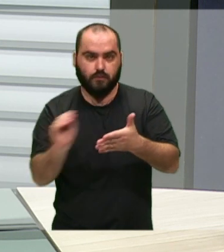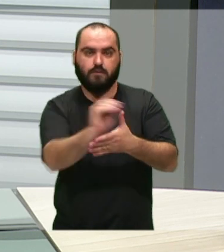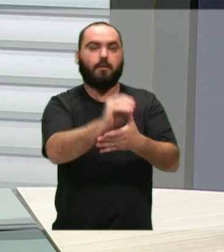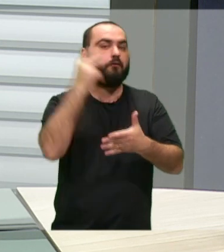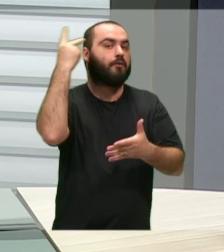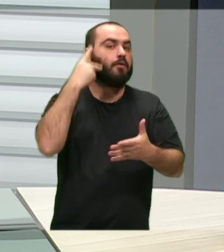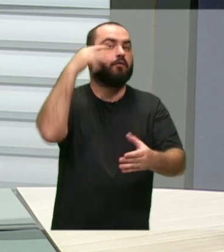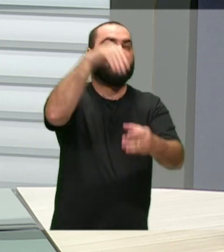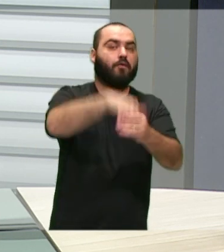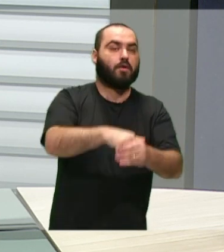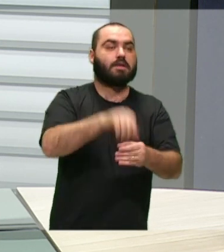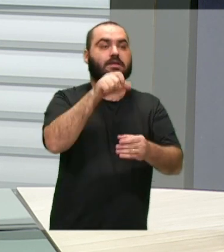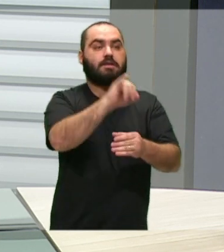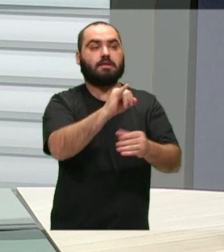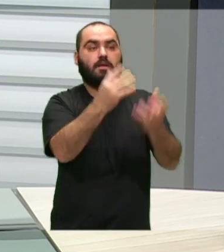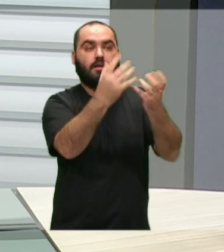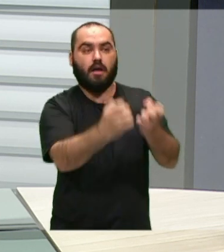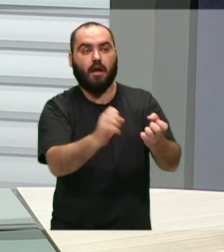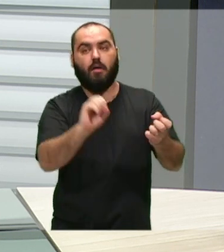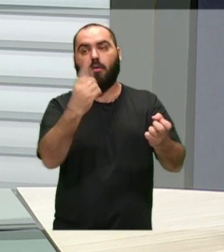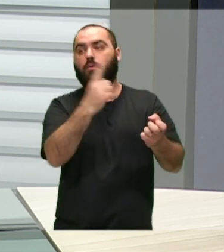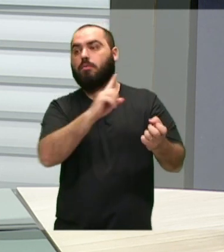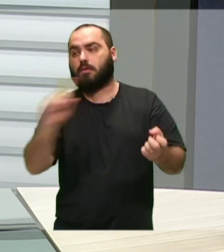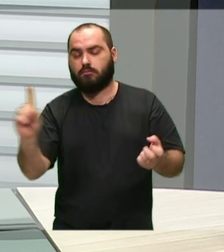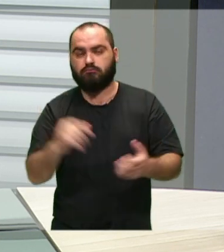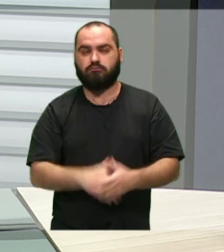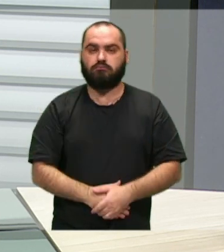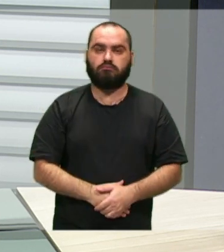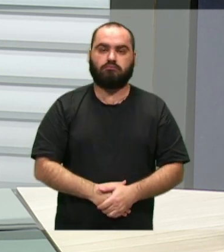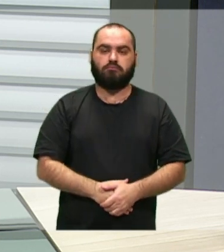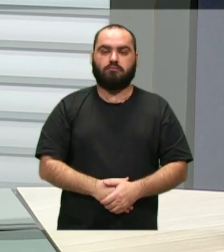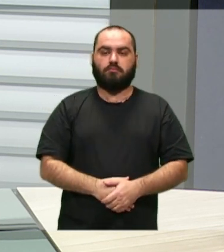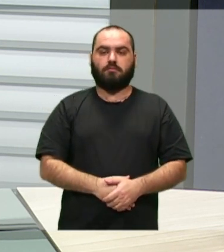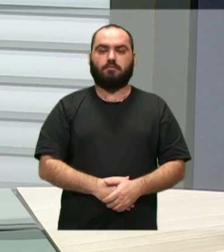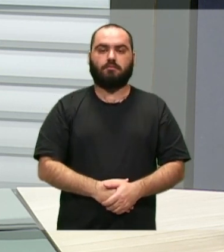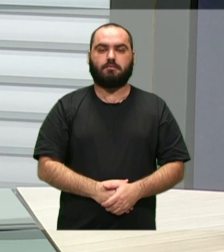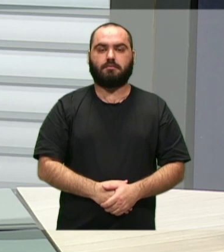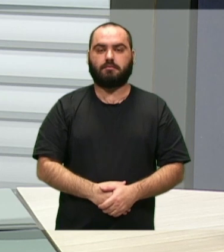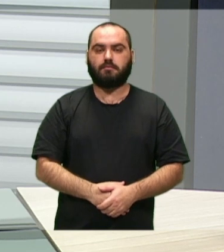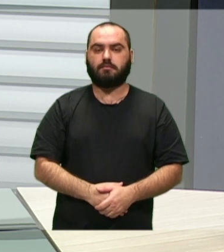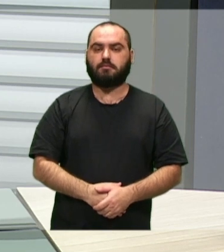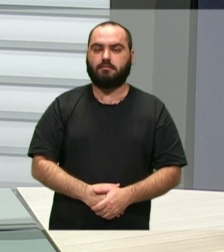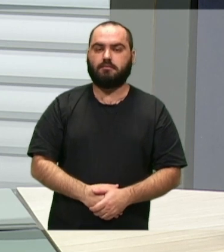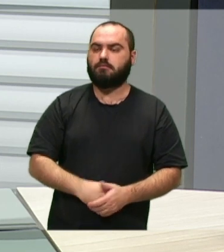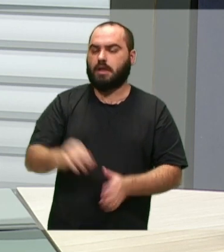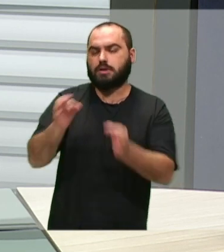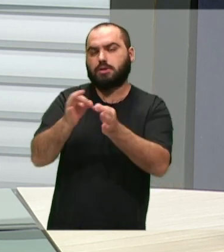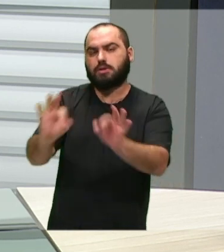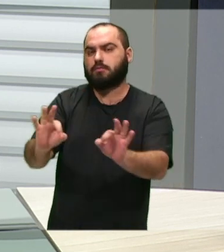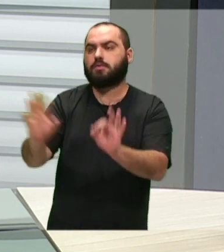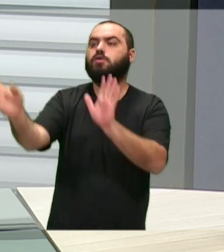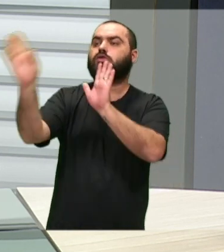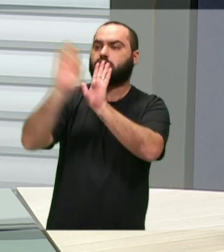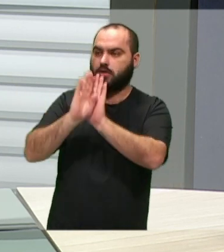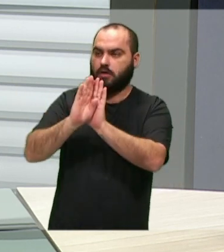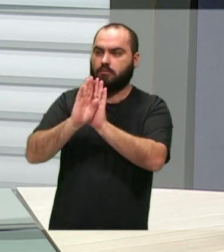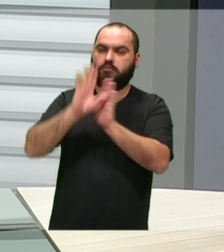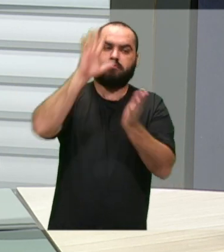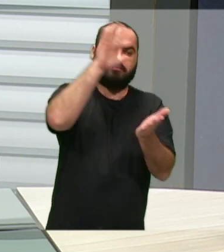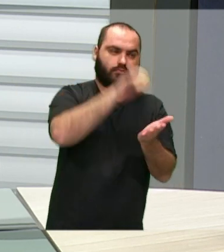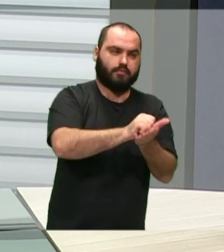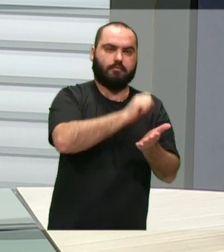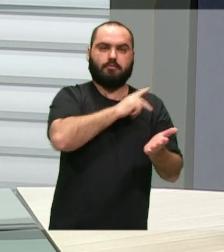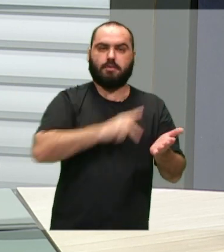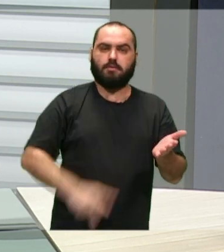favorável, contrário ao SEBST. Mas o processo, é, do ponto de vista técnico, nessa relação, é bastante simples, recebemos e é protocolado na